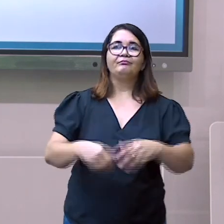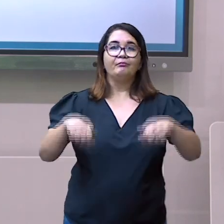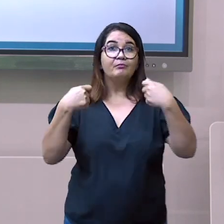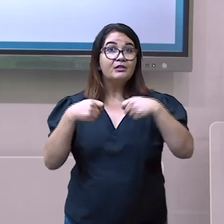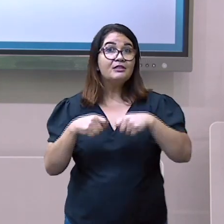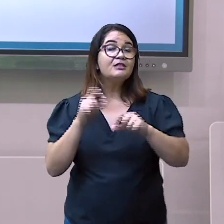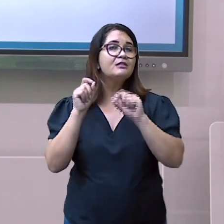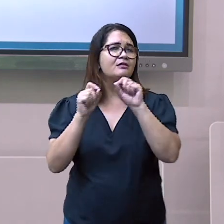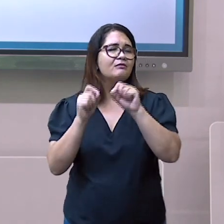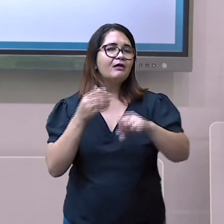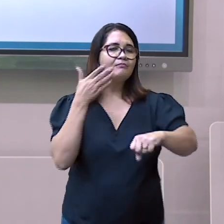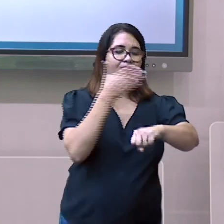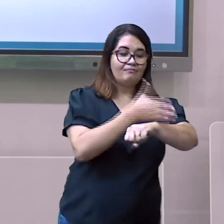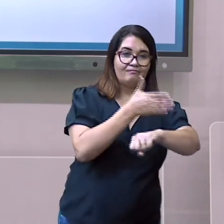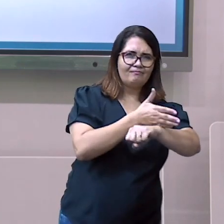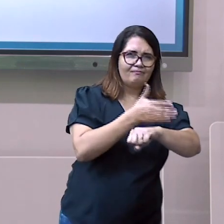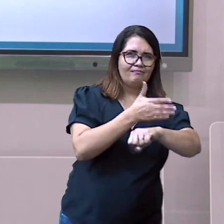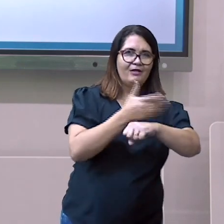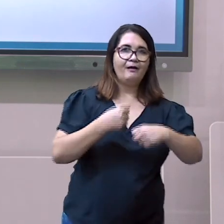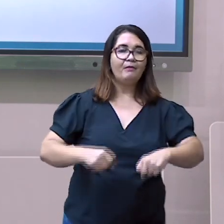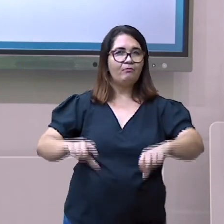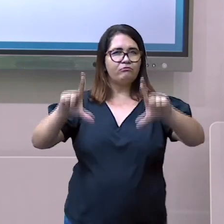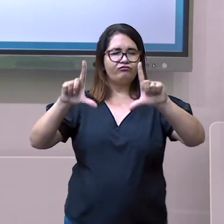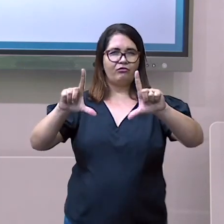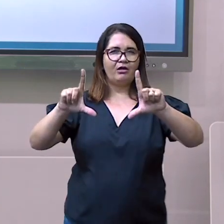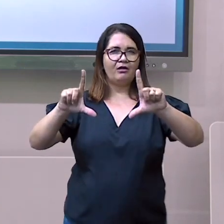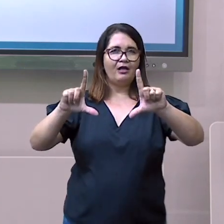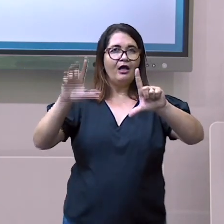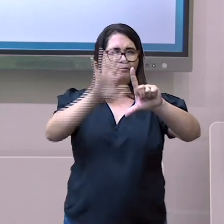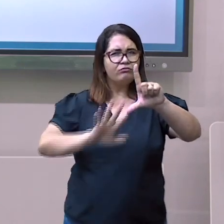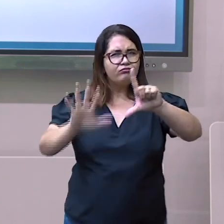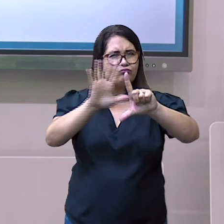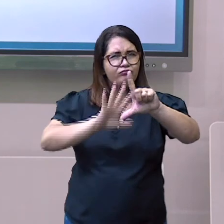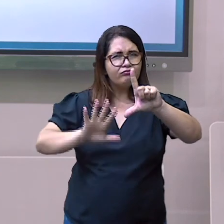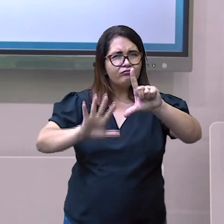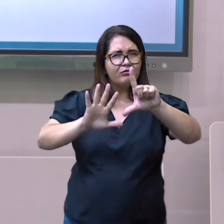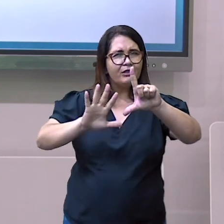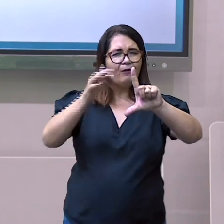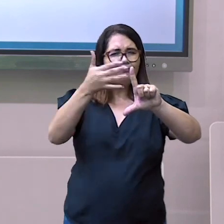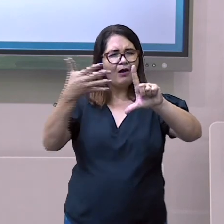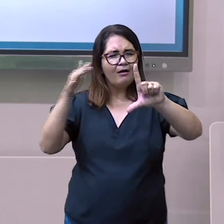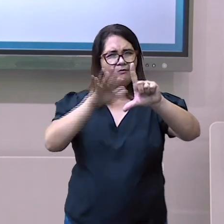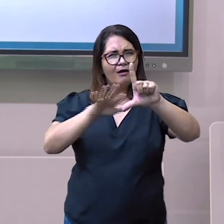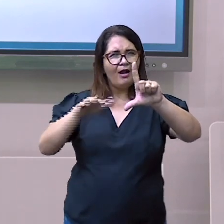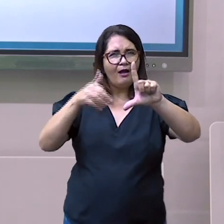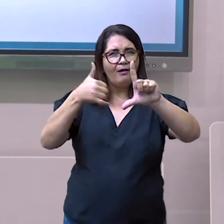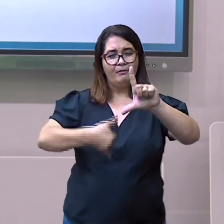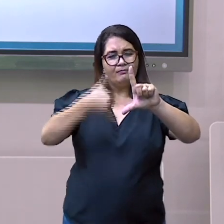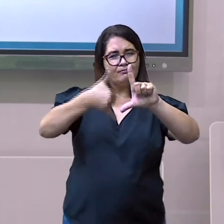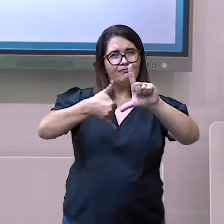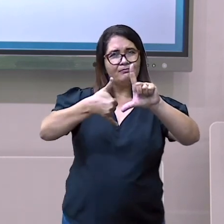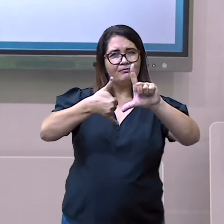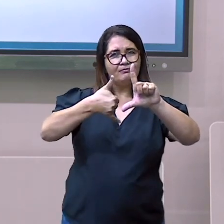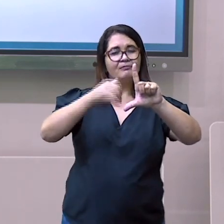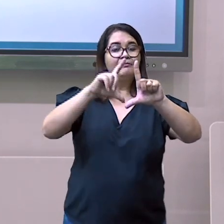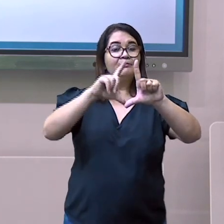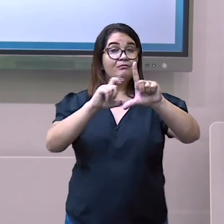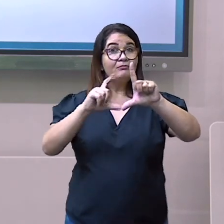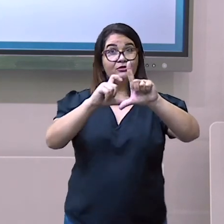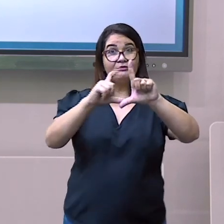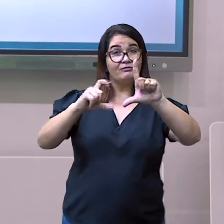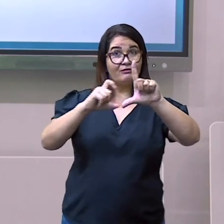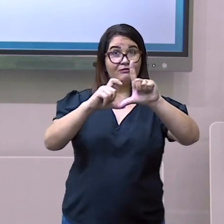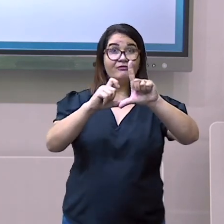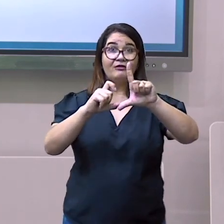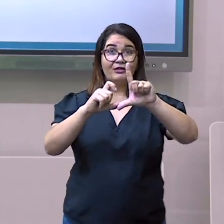a plataforma SMEDGV barra aluno, aponte a câmera do seu celular na imagem que aparece no